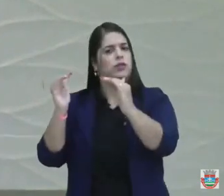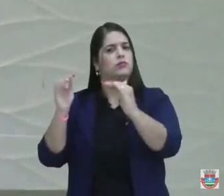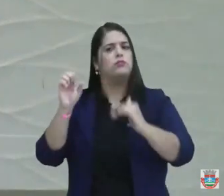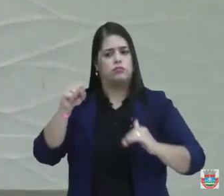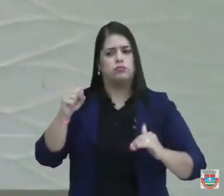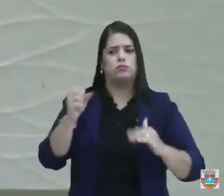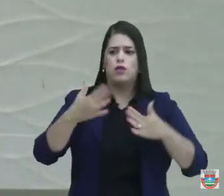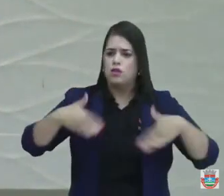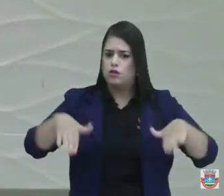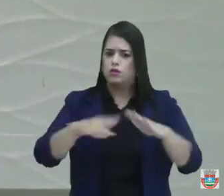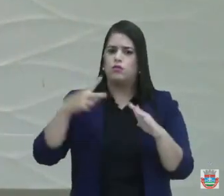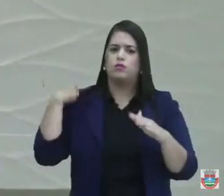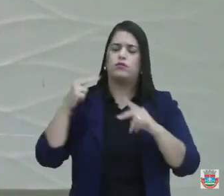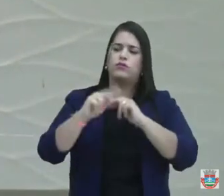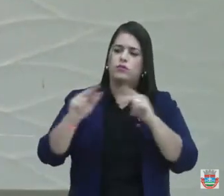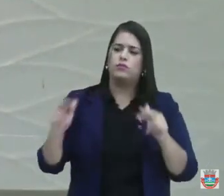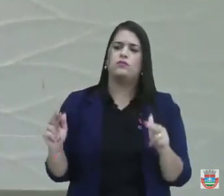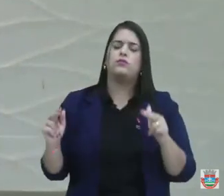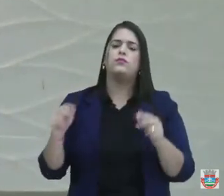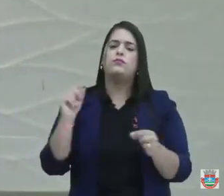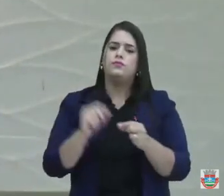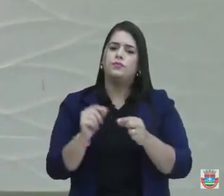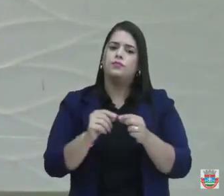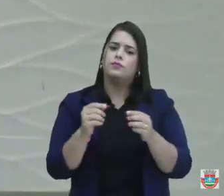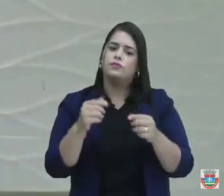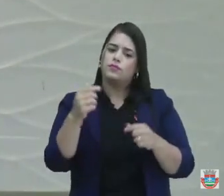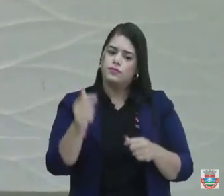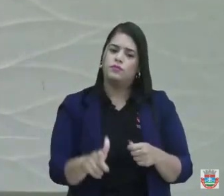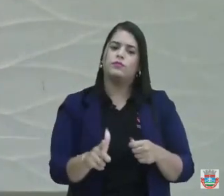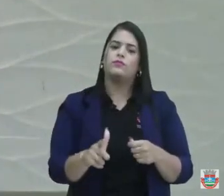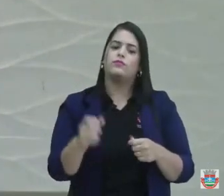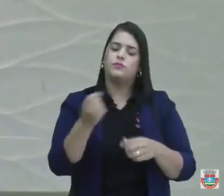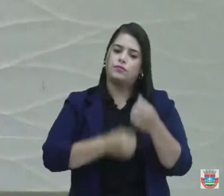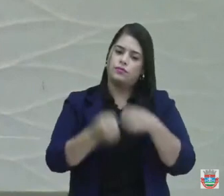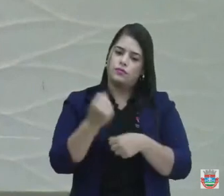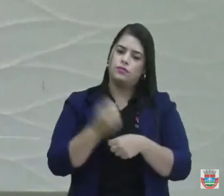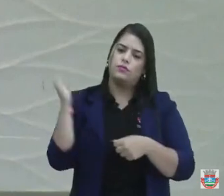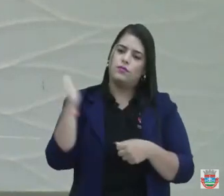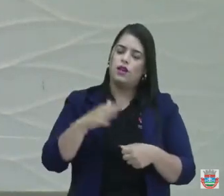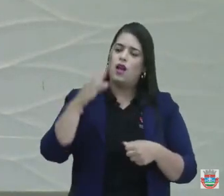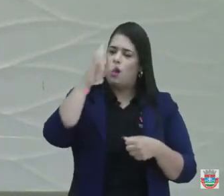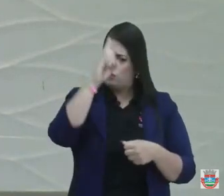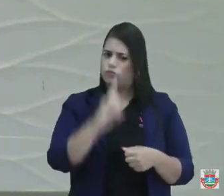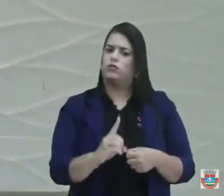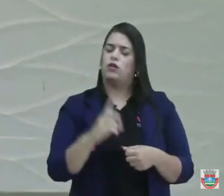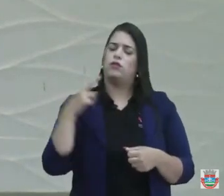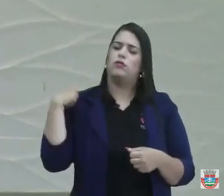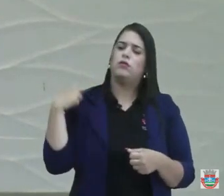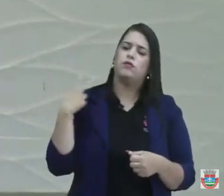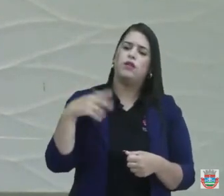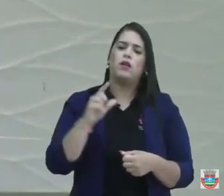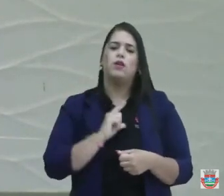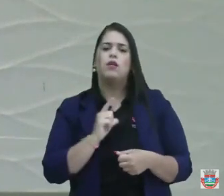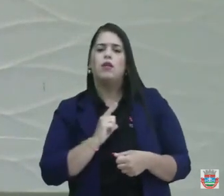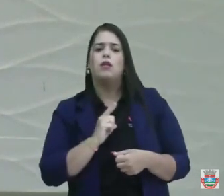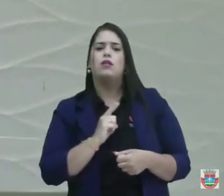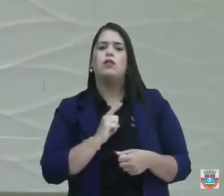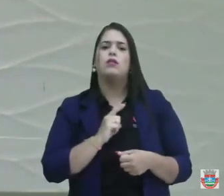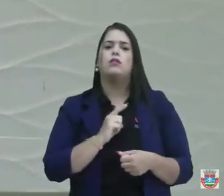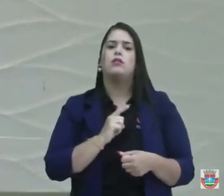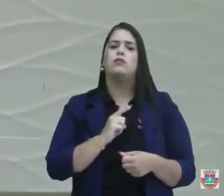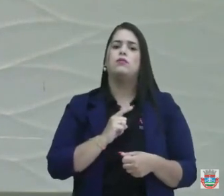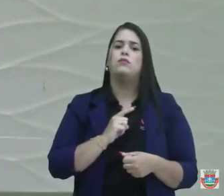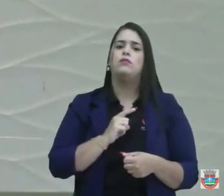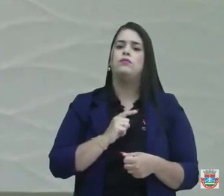vereadores. Vamos fazer de novo para para o ano também ser atendido. É o direito que o vereador tem. Indicar para a sua